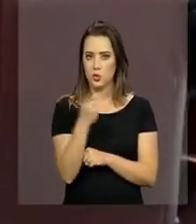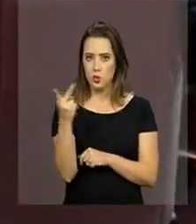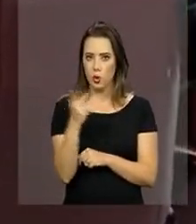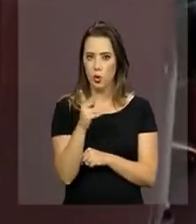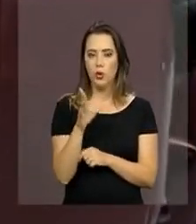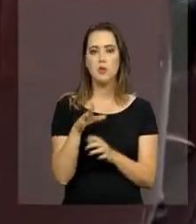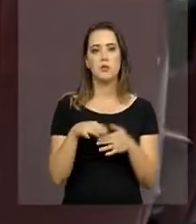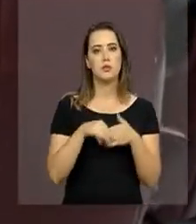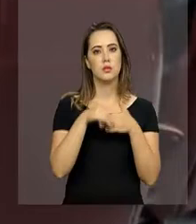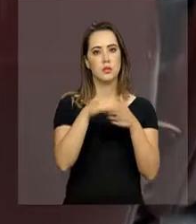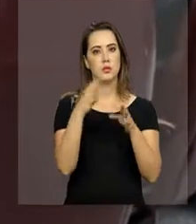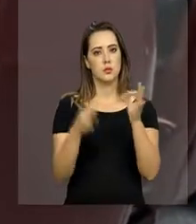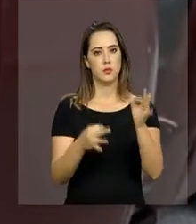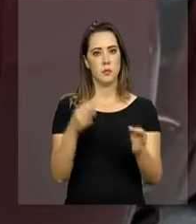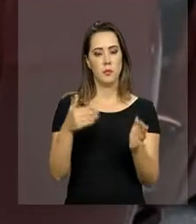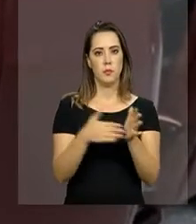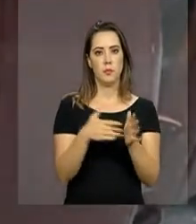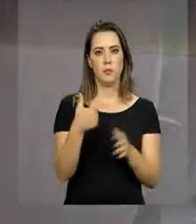até 2020.